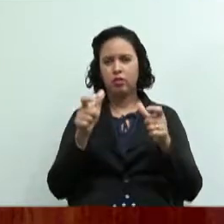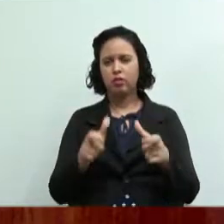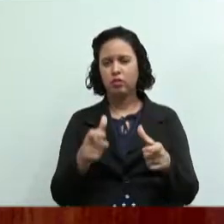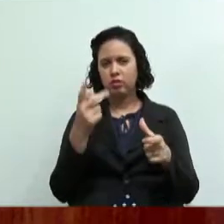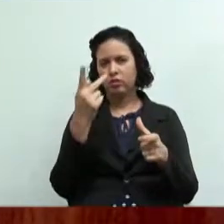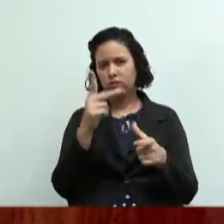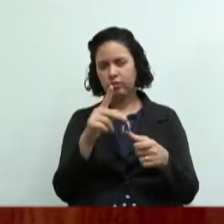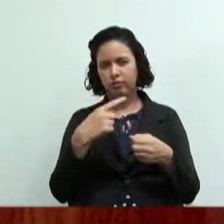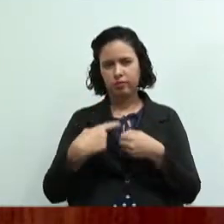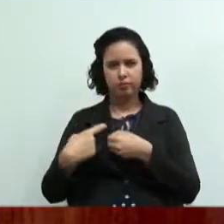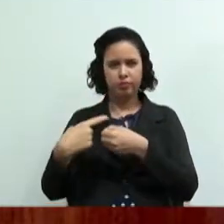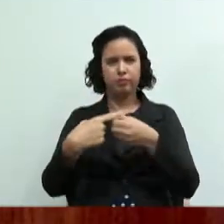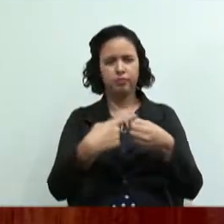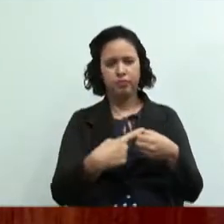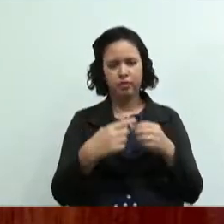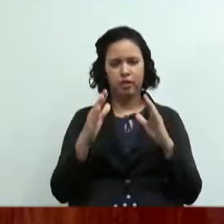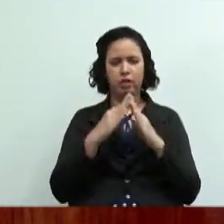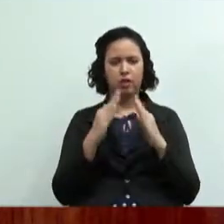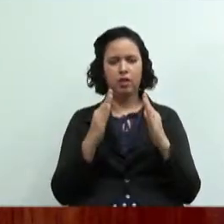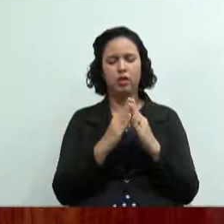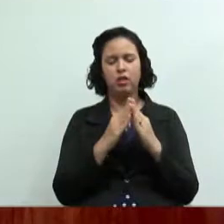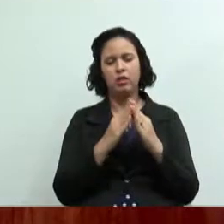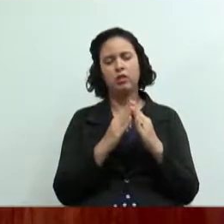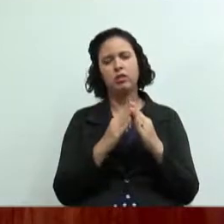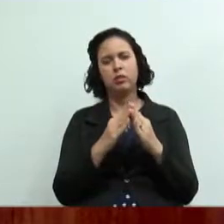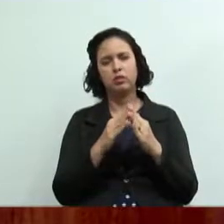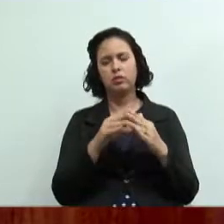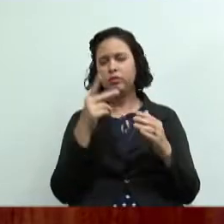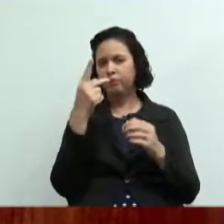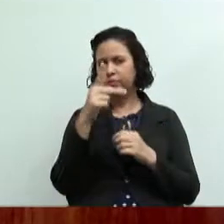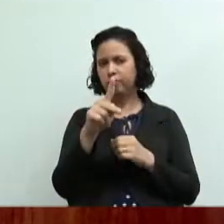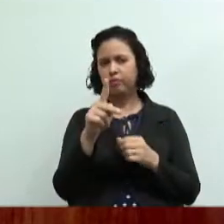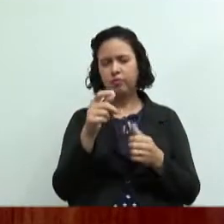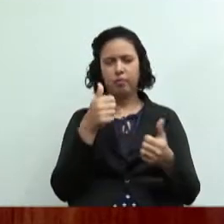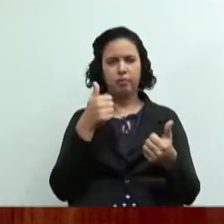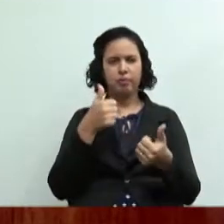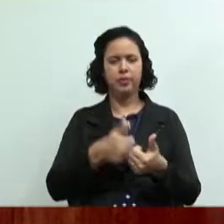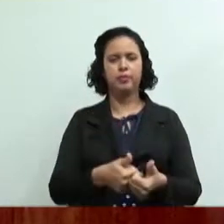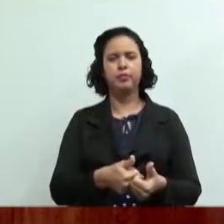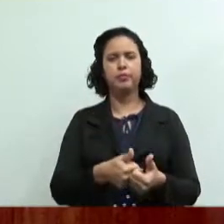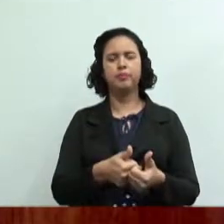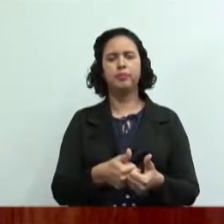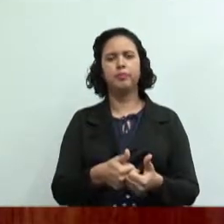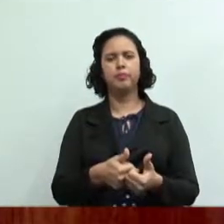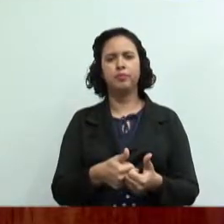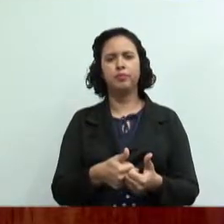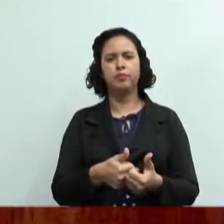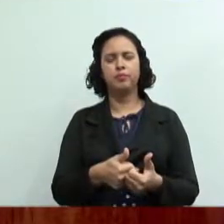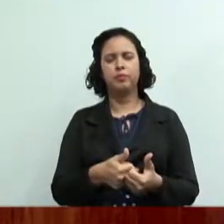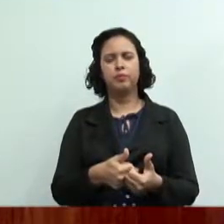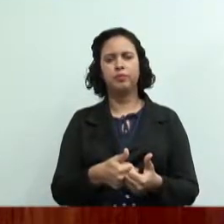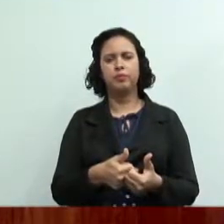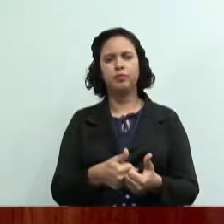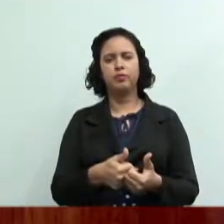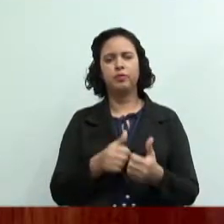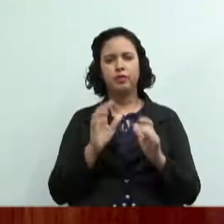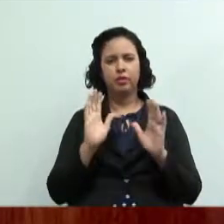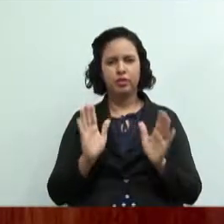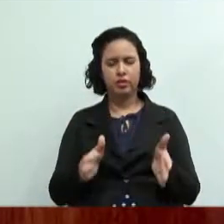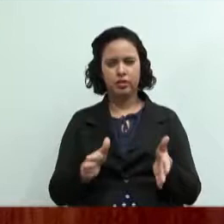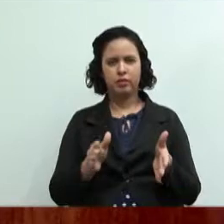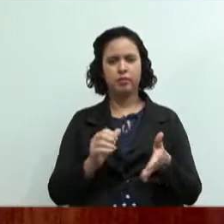vivem na cidade no distrito na região que vocês vivem nas instruções que foram dadas para o